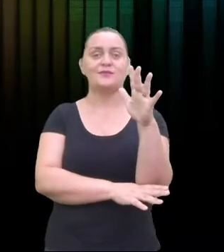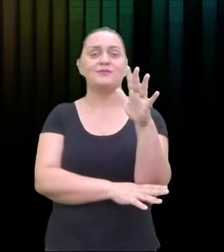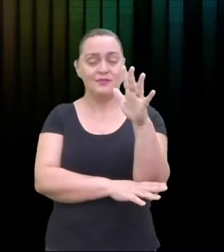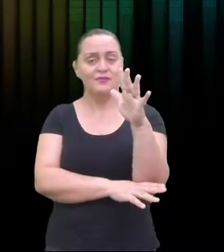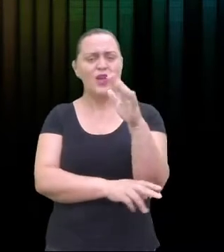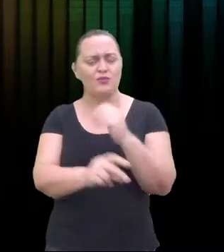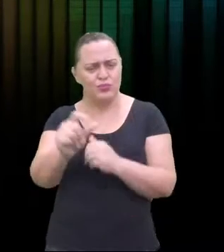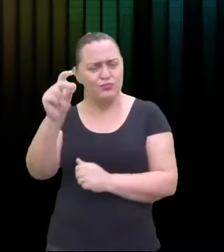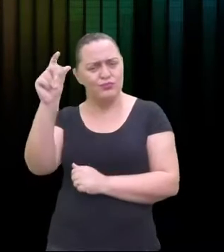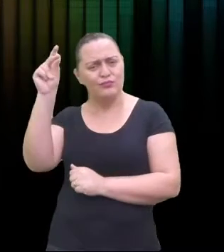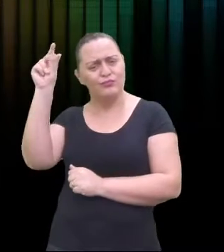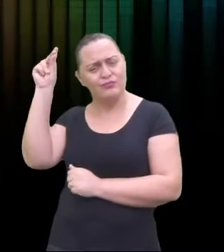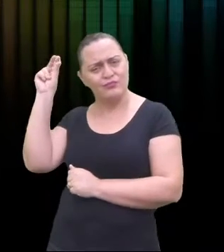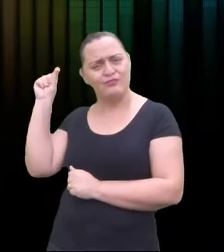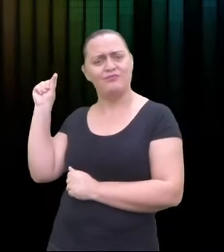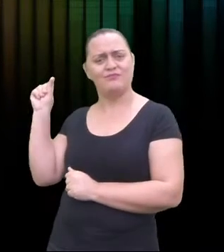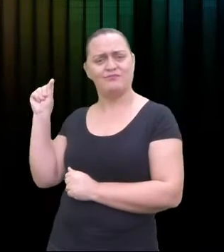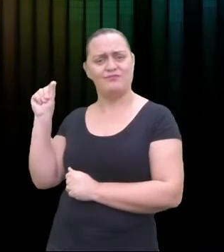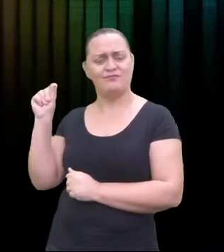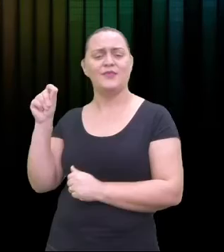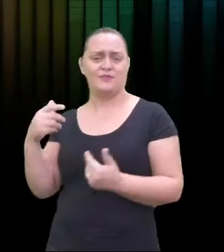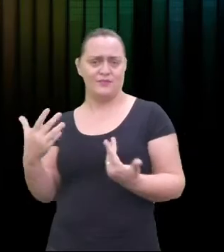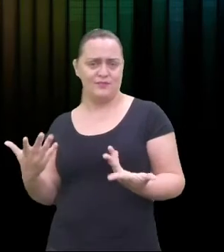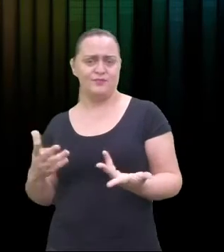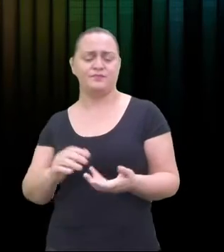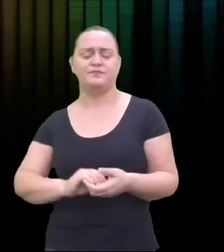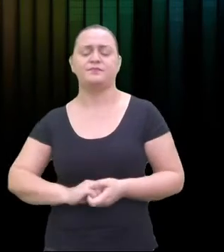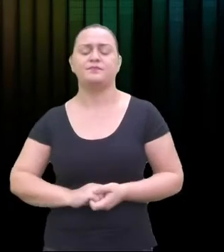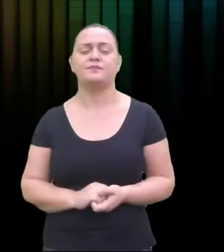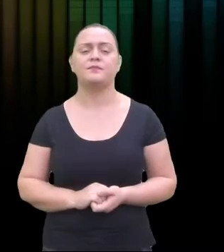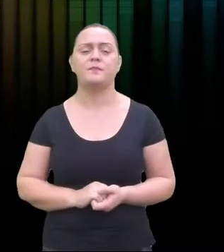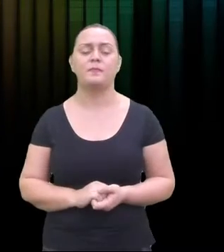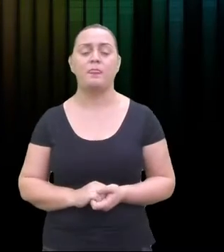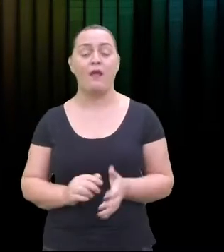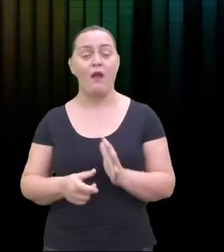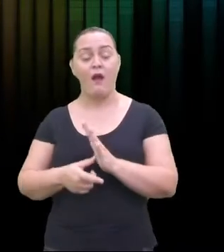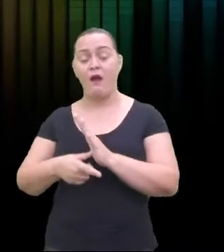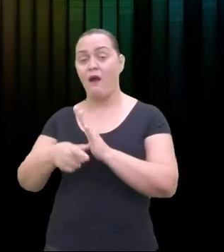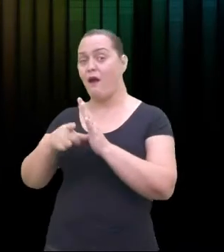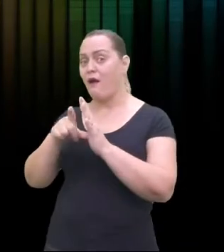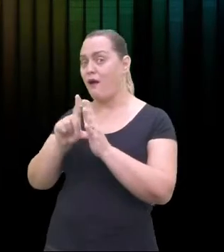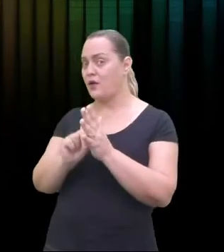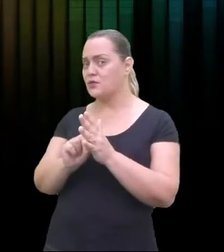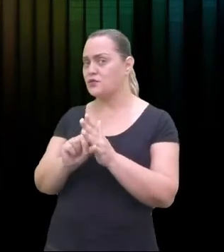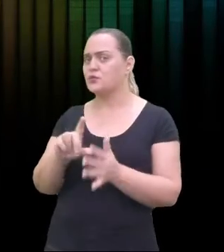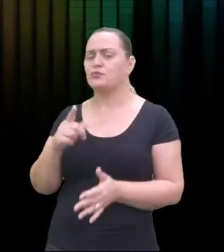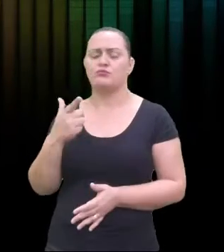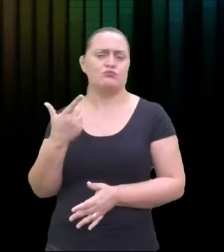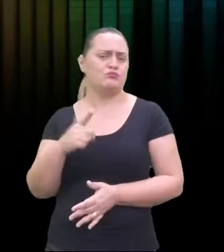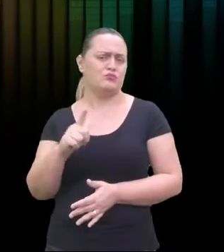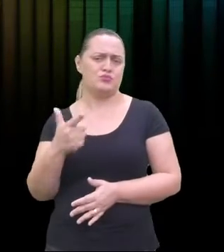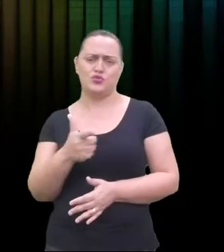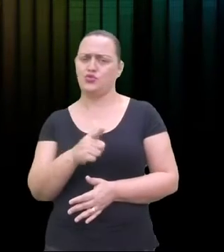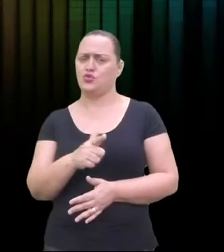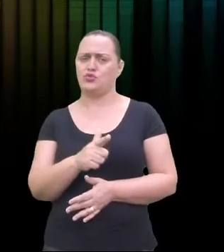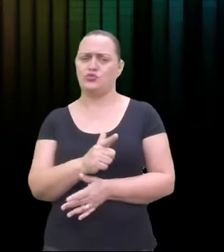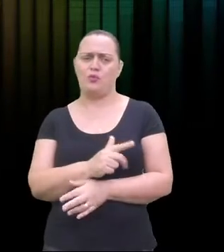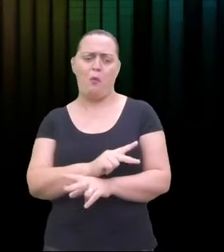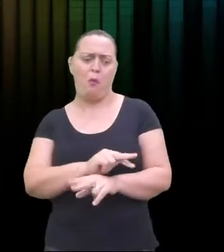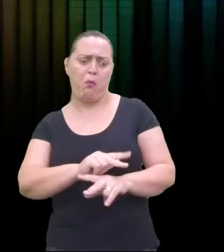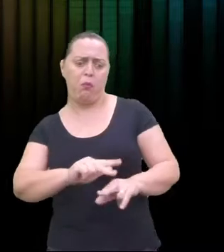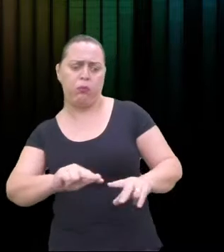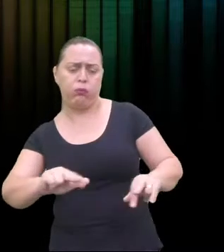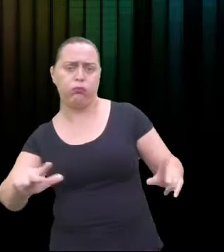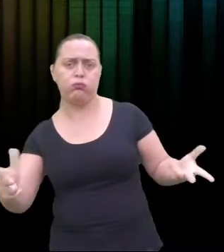elementos da nossa cultura. No início, não existiam tantas ferramentas como existiam